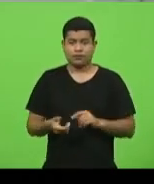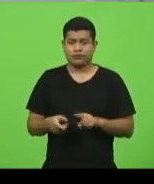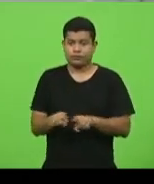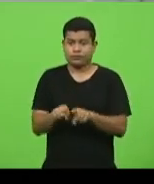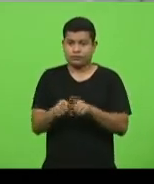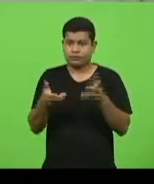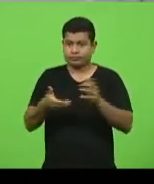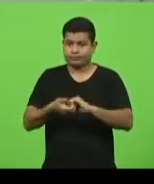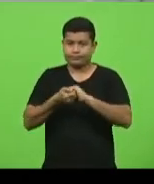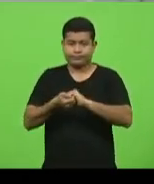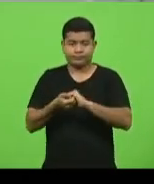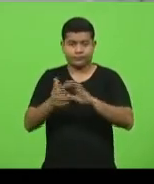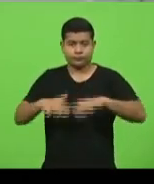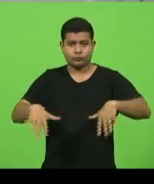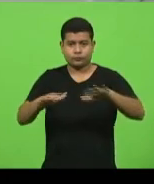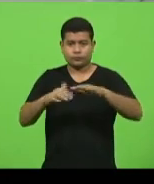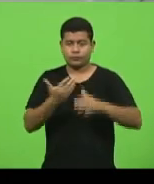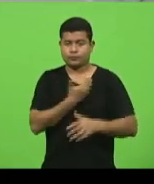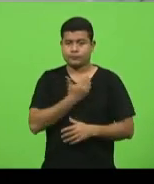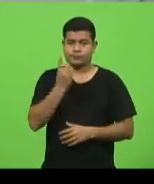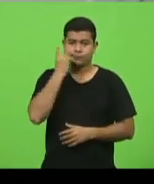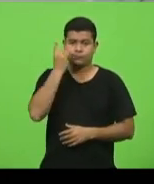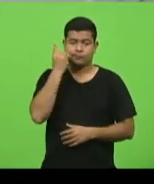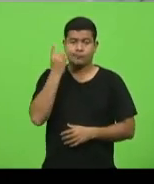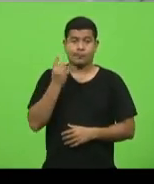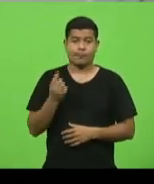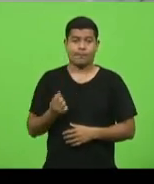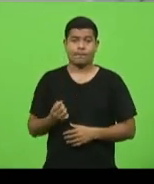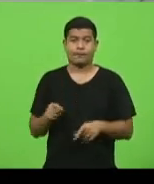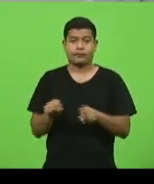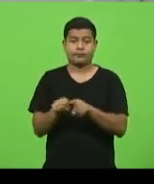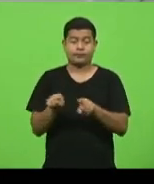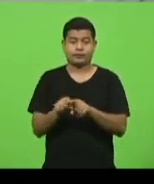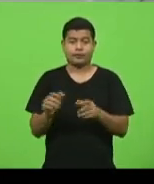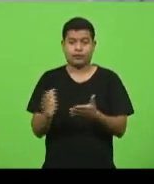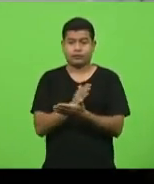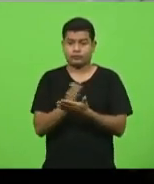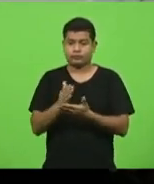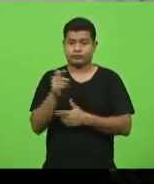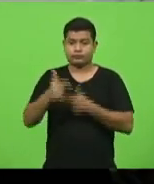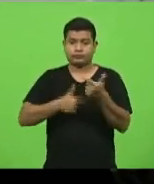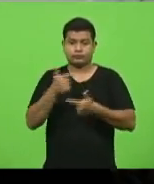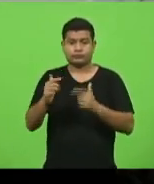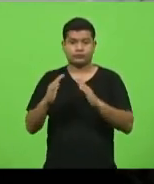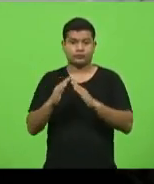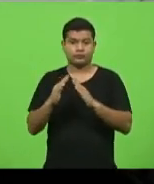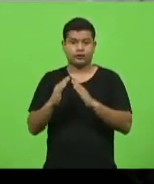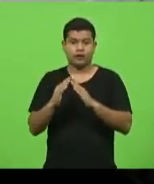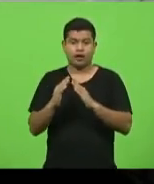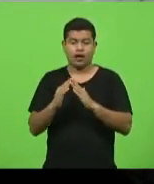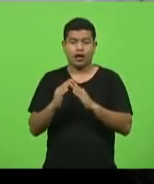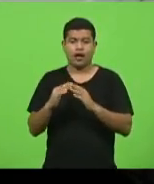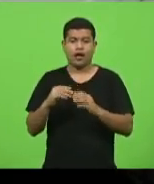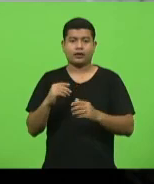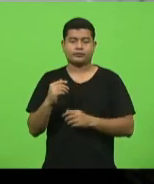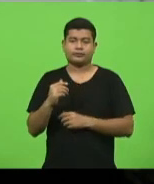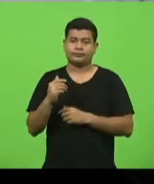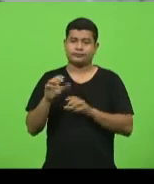que estão na Assembleia, que estão através de home office também, trabalhando à distância.